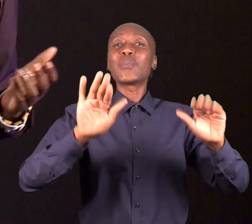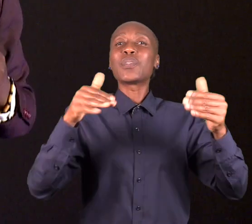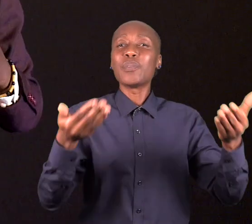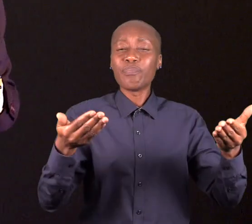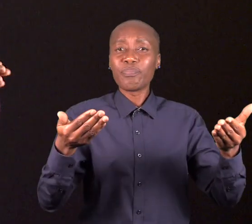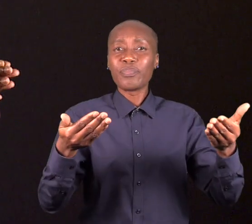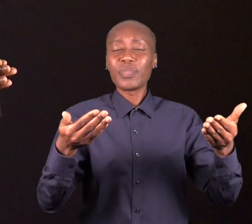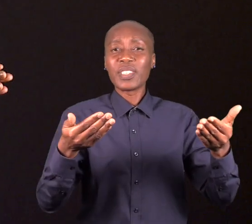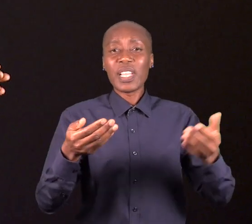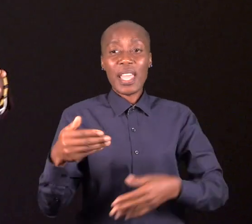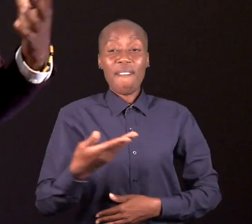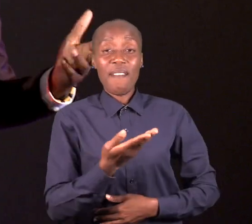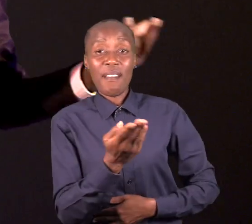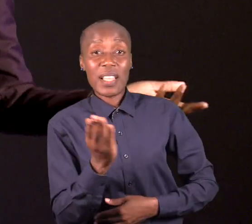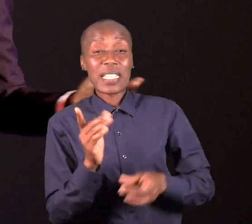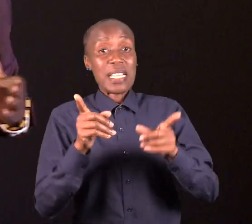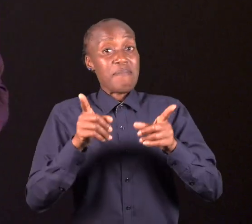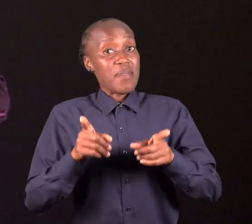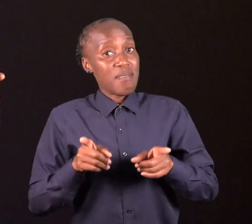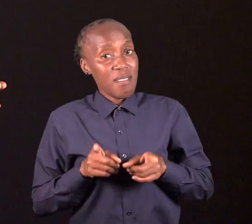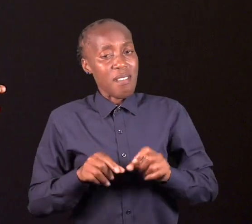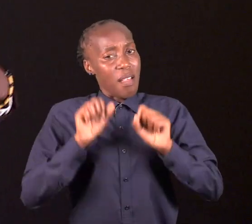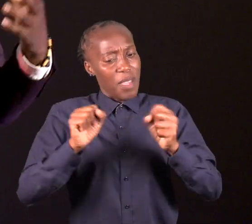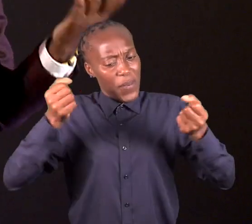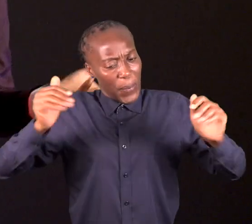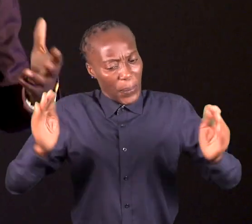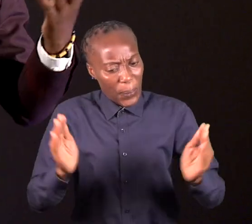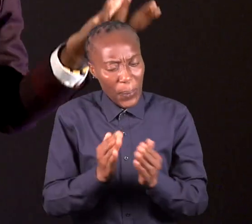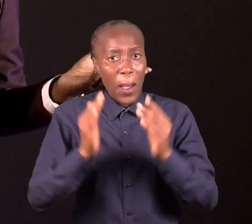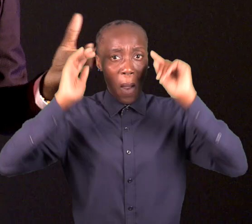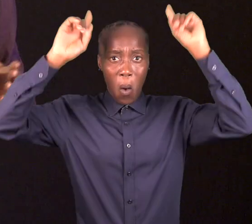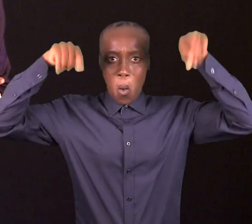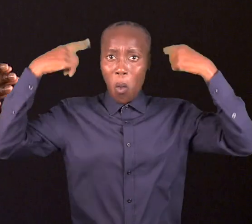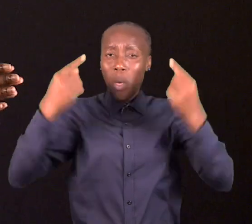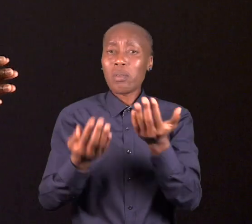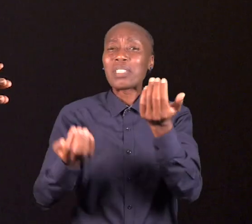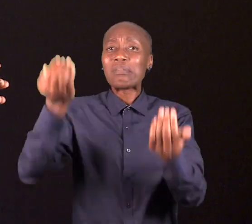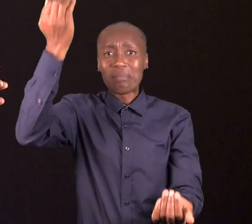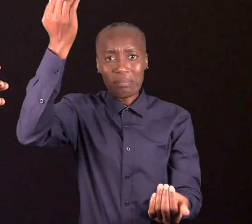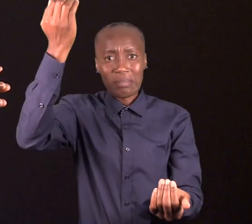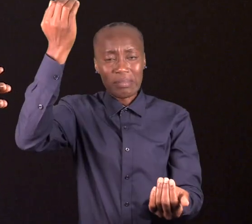ligados ao bem-estar delas, combate às uniões prematuras.